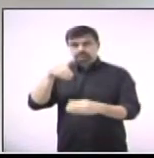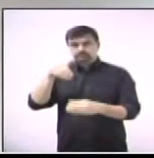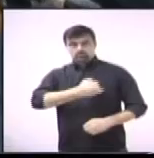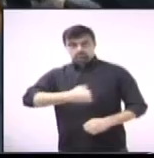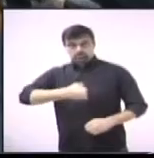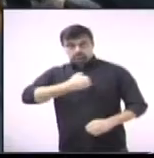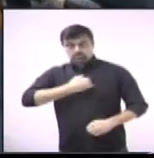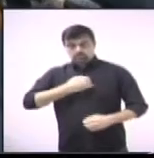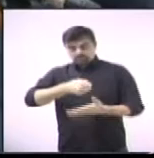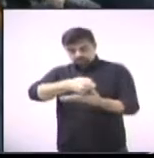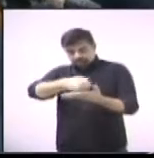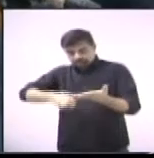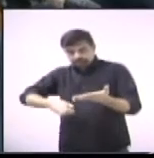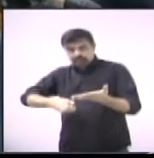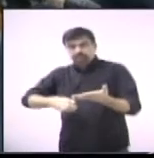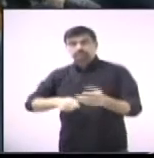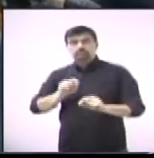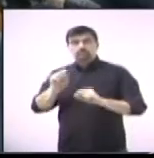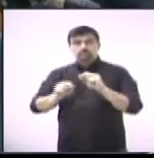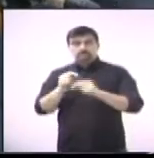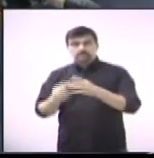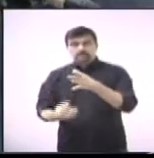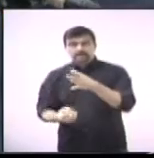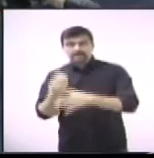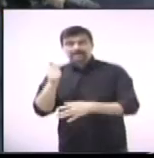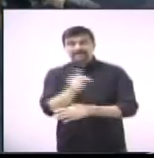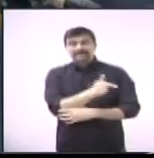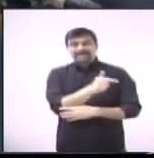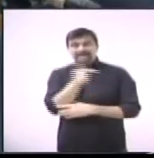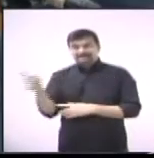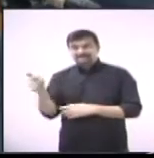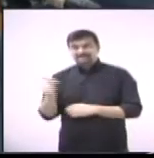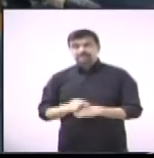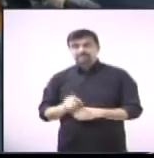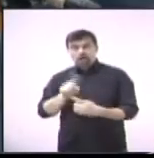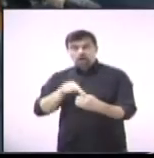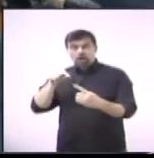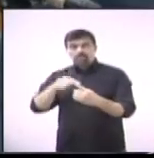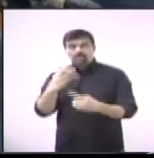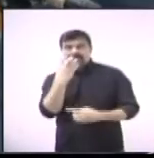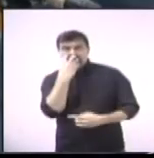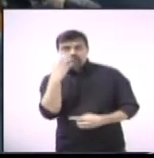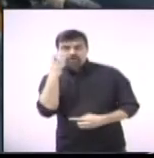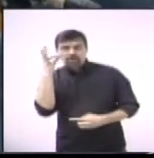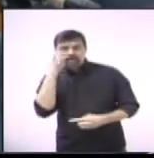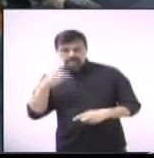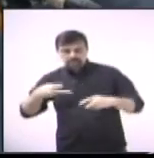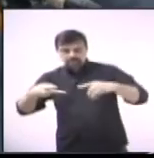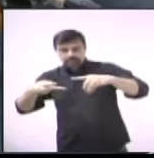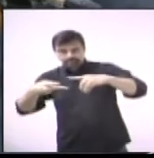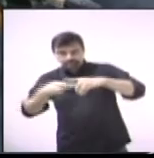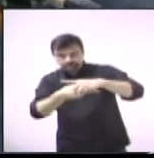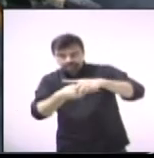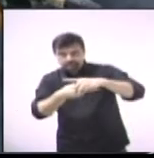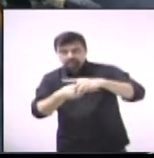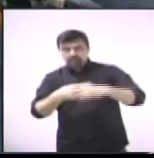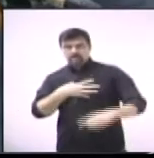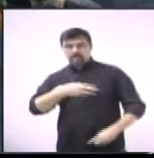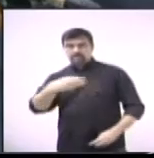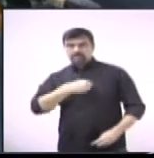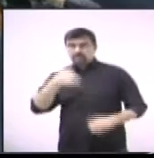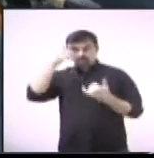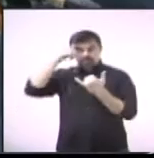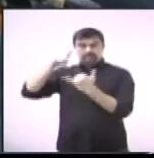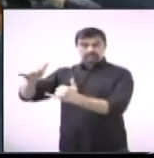Mota, que dispõe sobre a criação da semana de castração de cães e gatos abandonados no município de